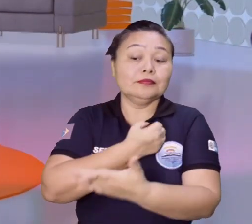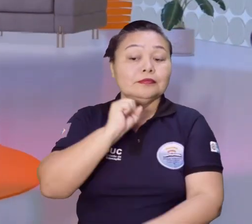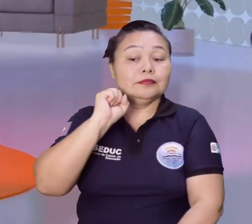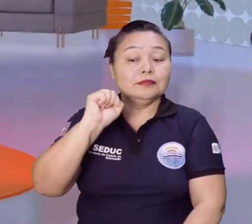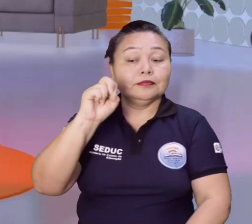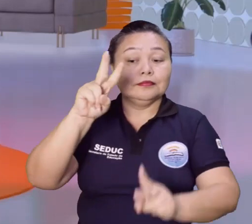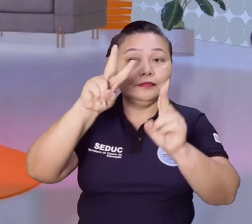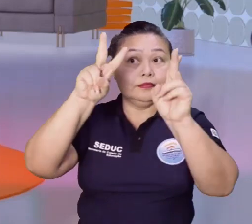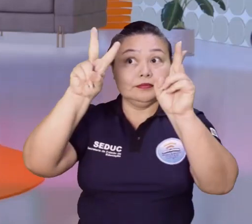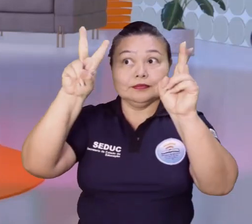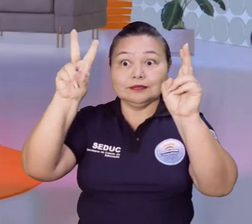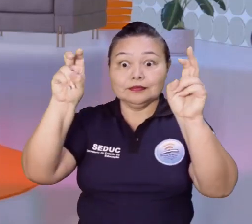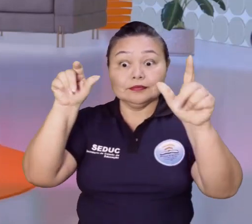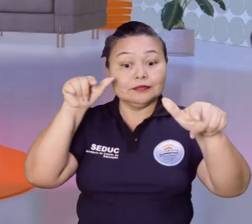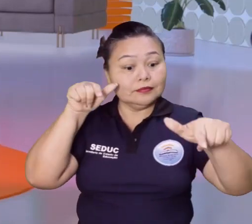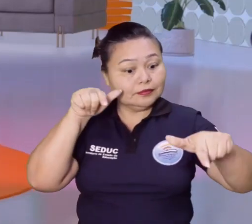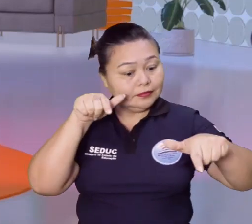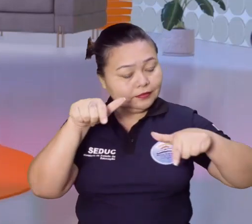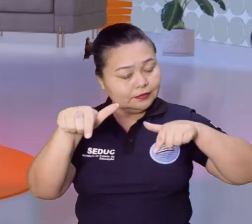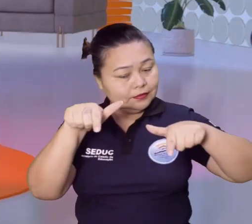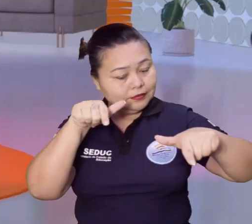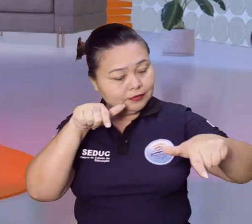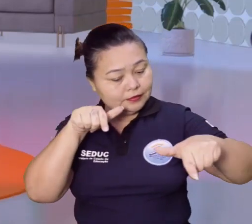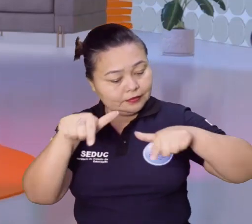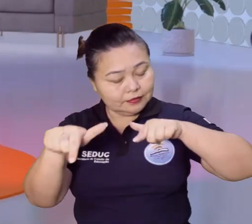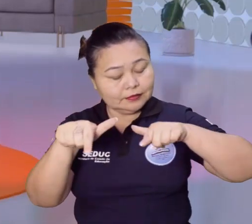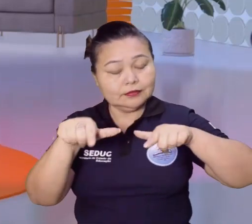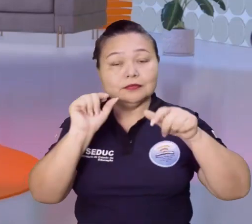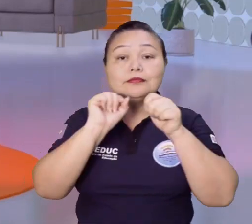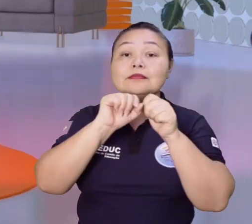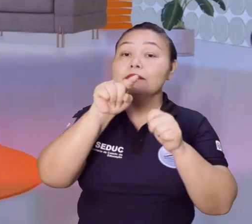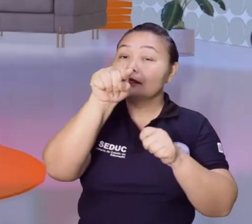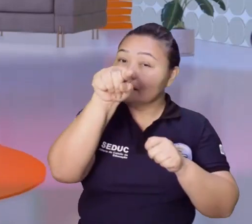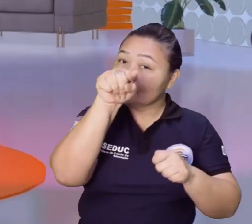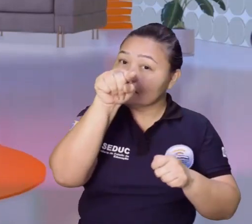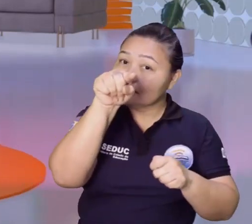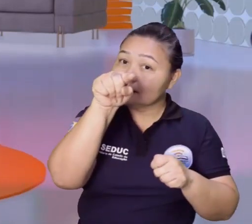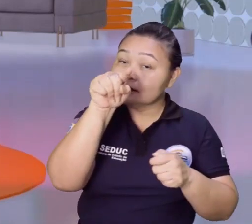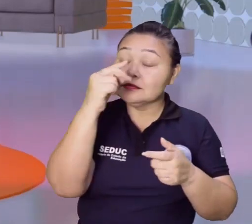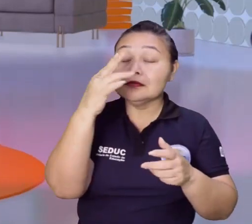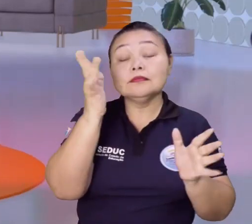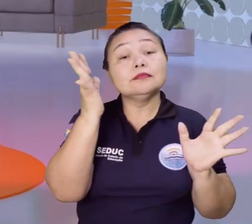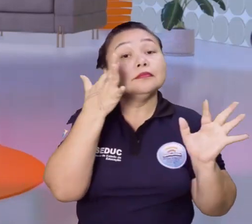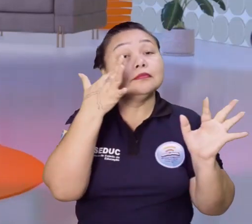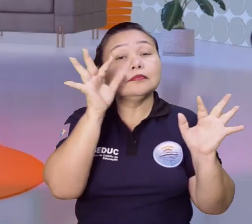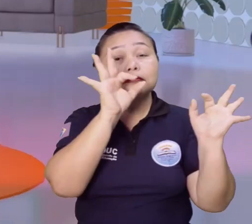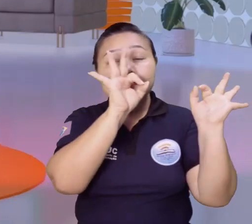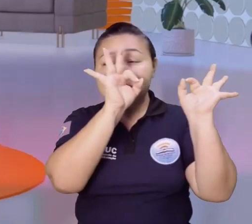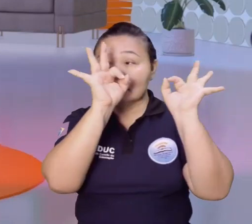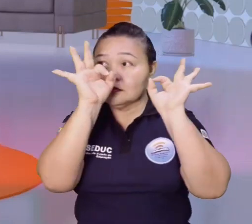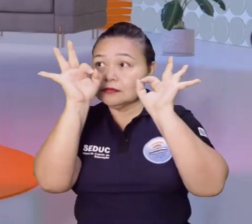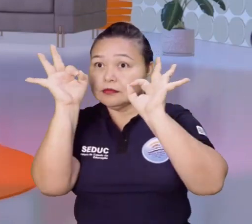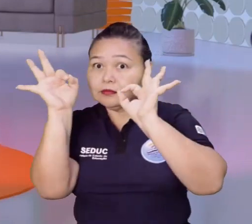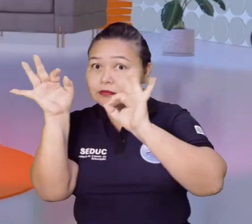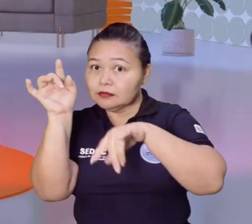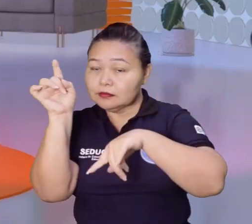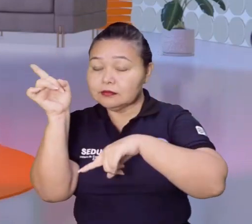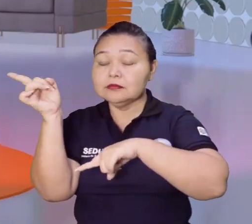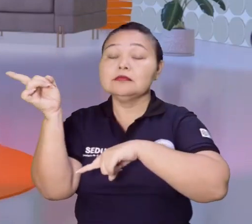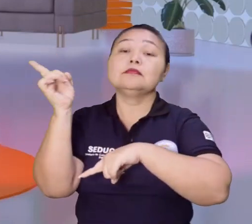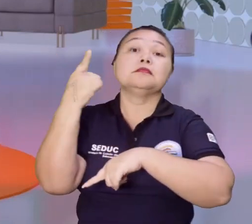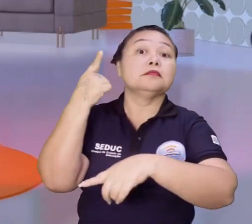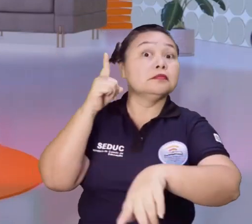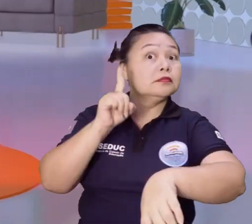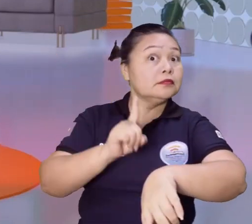tema foi trabalho. Isso mesmo. E você aí que não assistiu, não perca tempo, gente. Volte